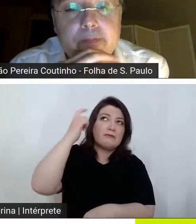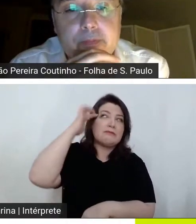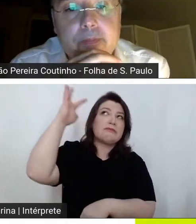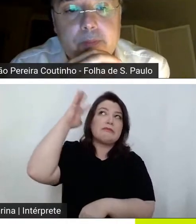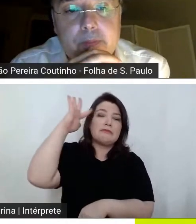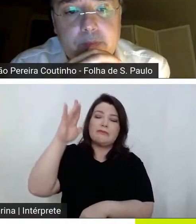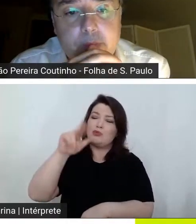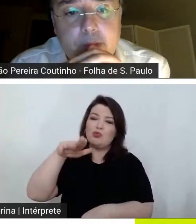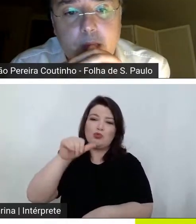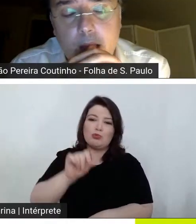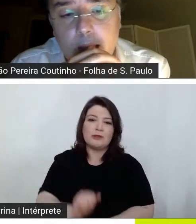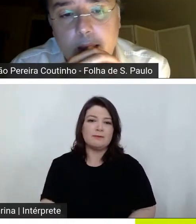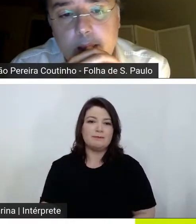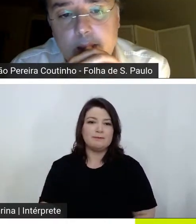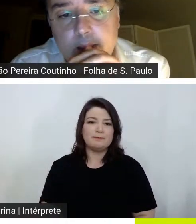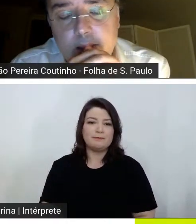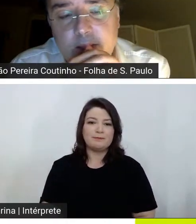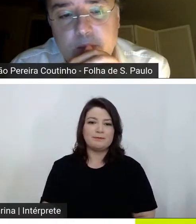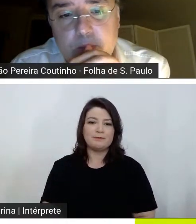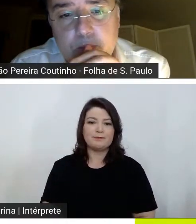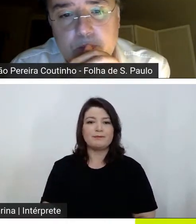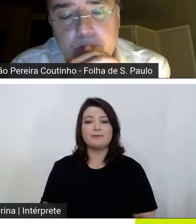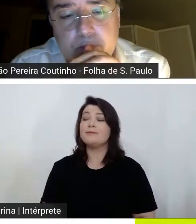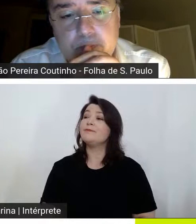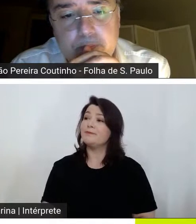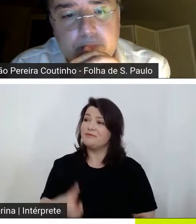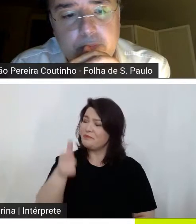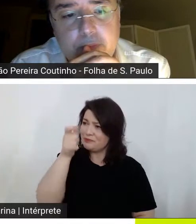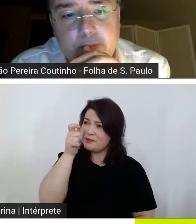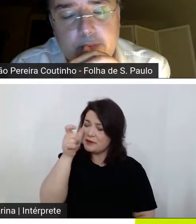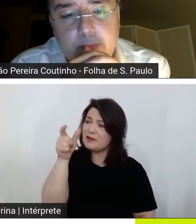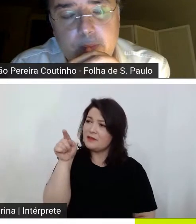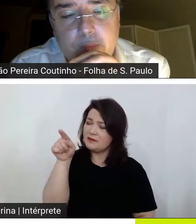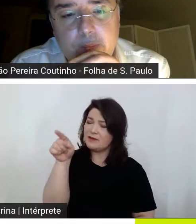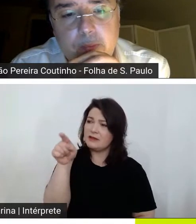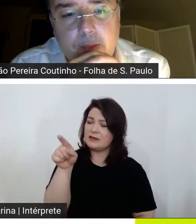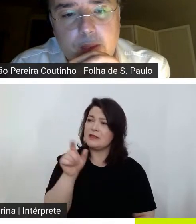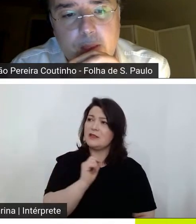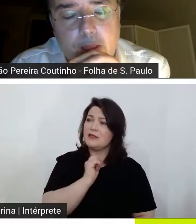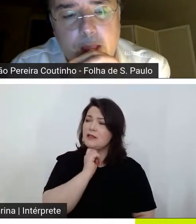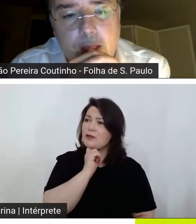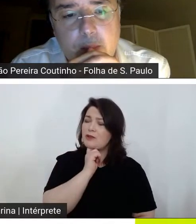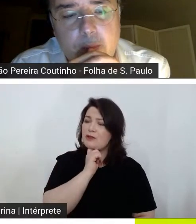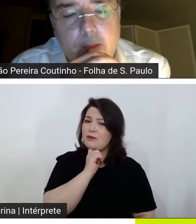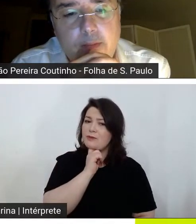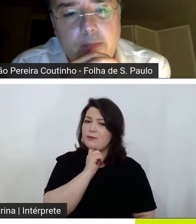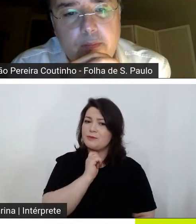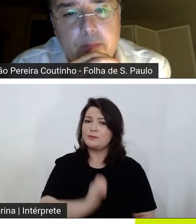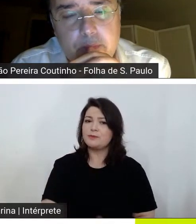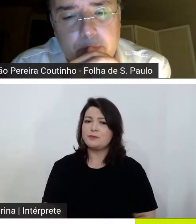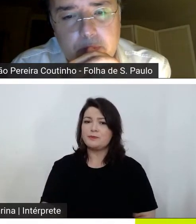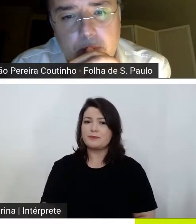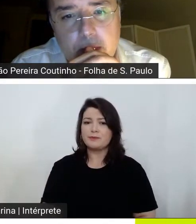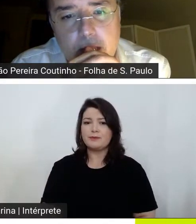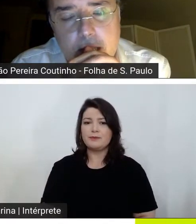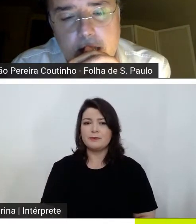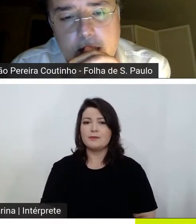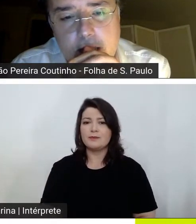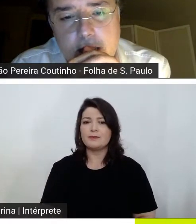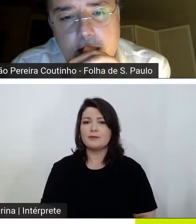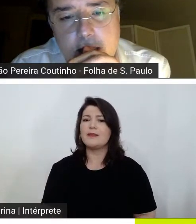é interessante porque isso é a própria